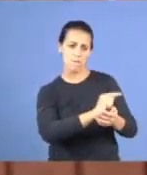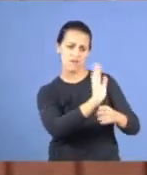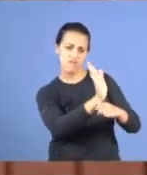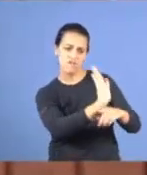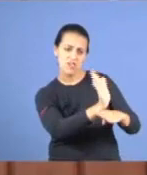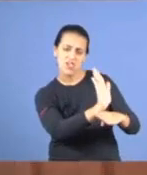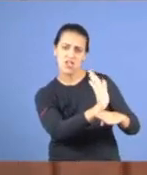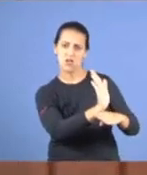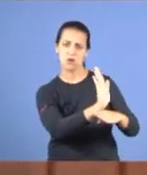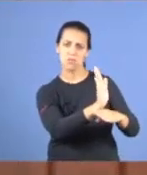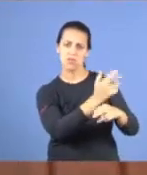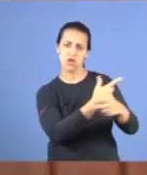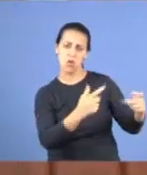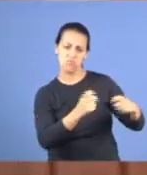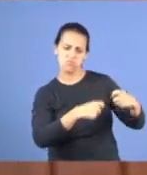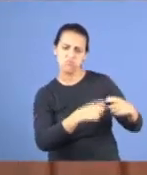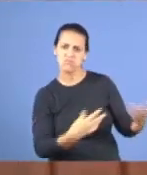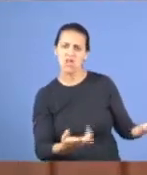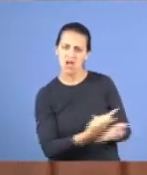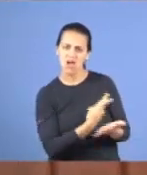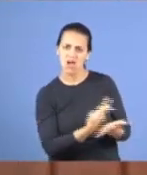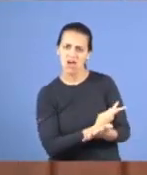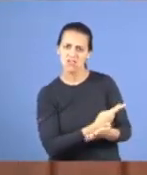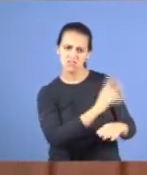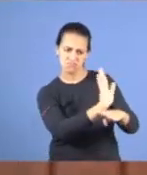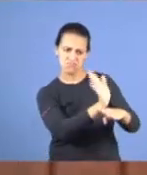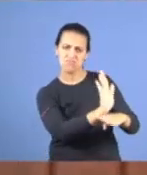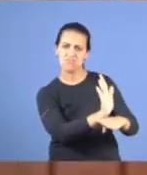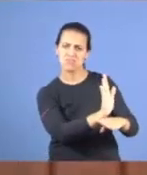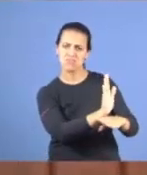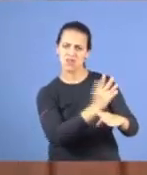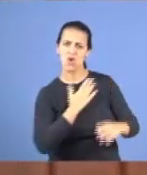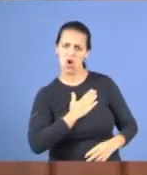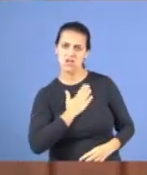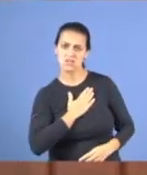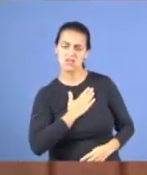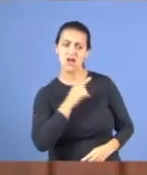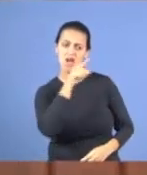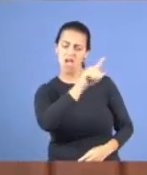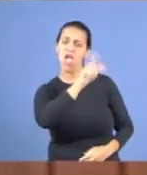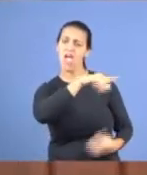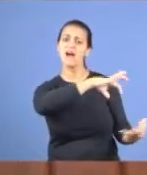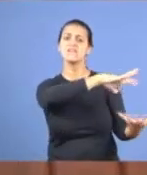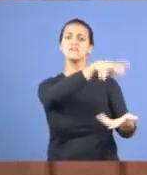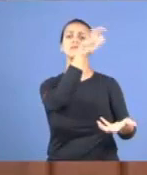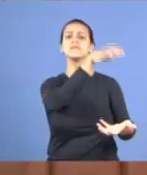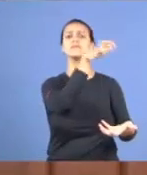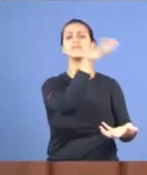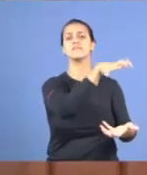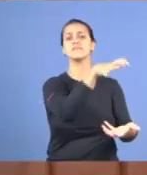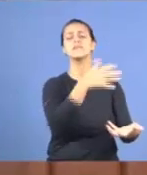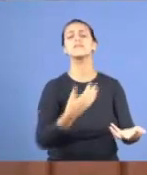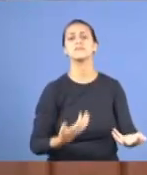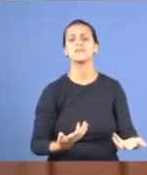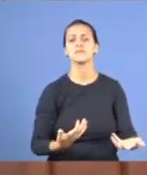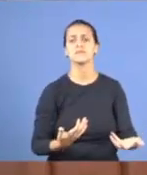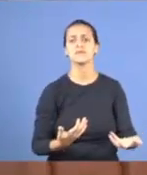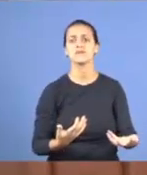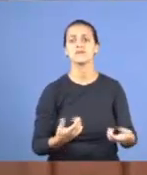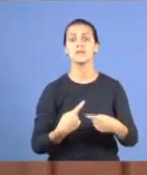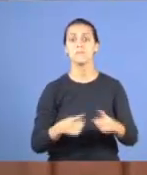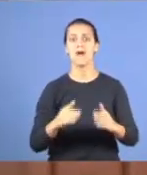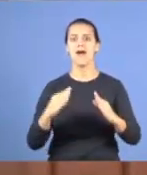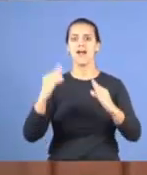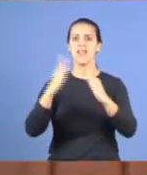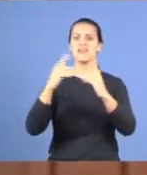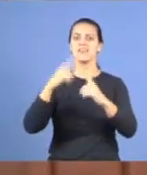até pornográficos, no satélite, não é não, é porque o satélite, está aí, para doutrinar, para consertar, e ele não gosta